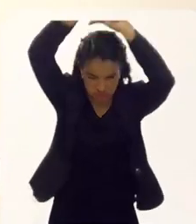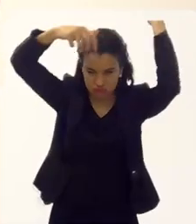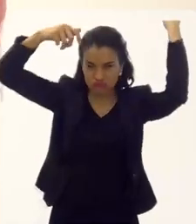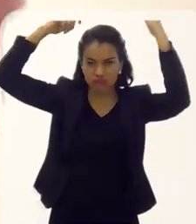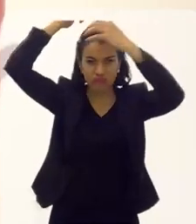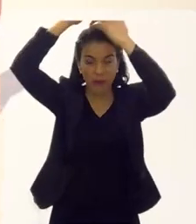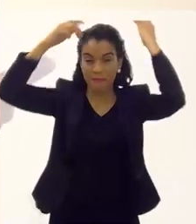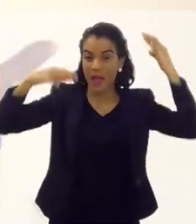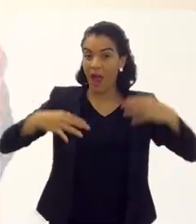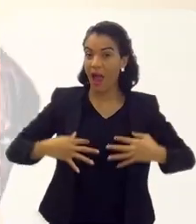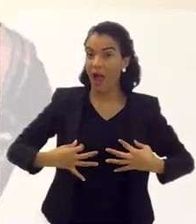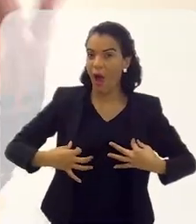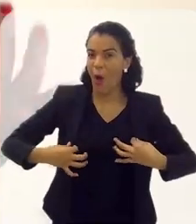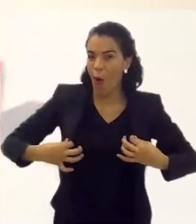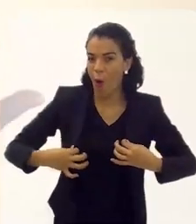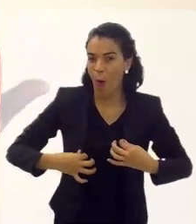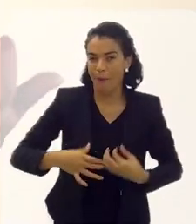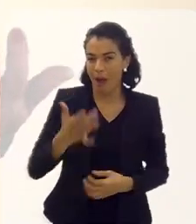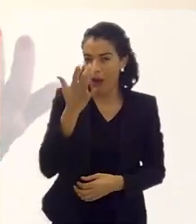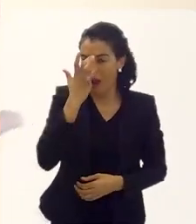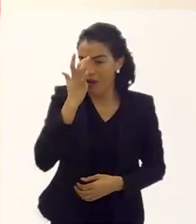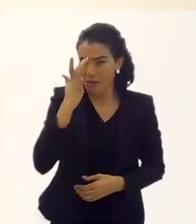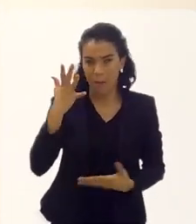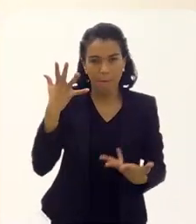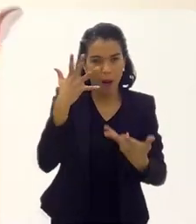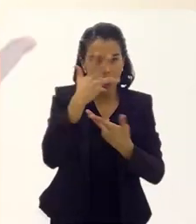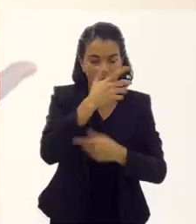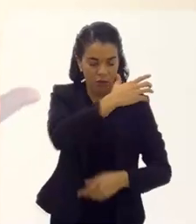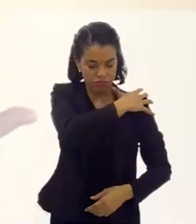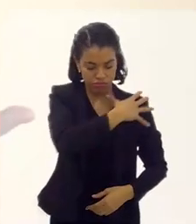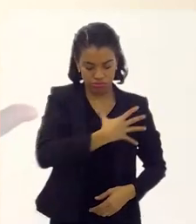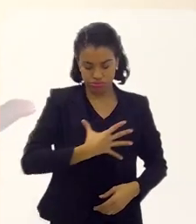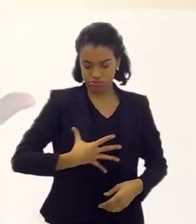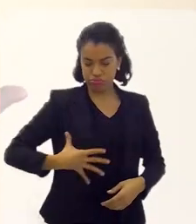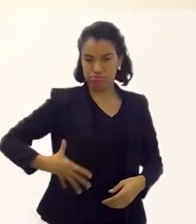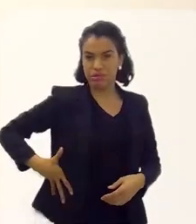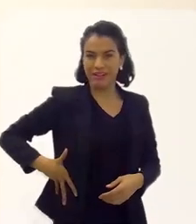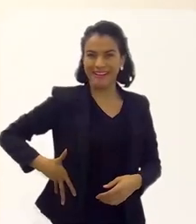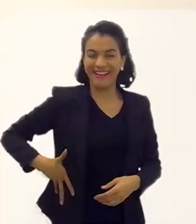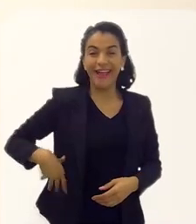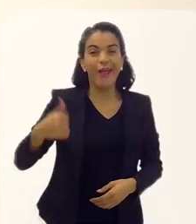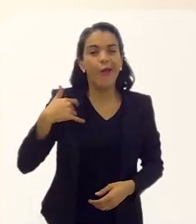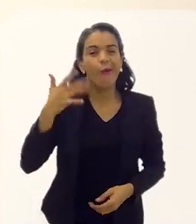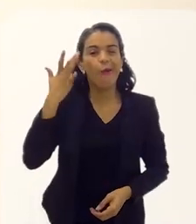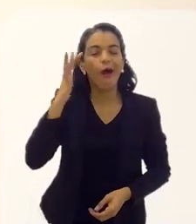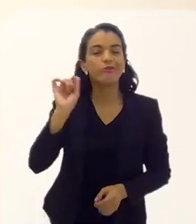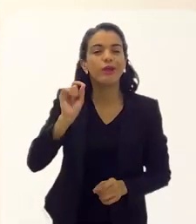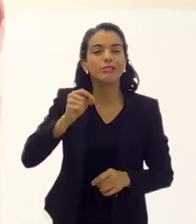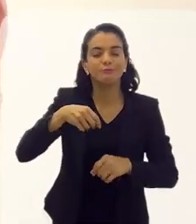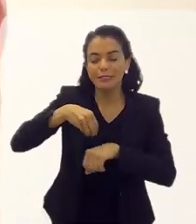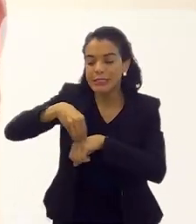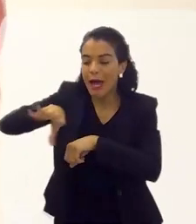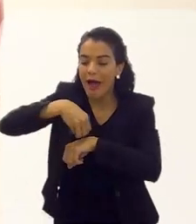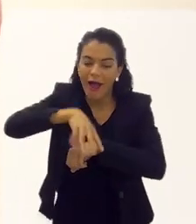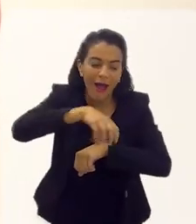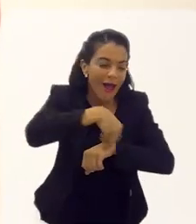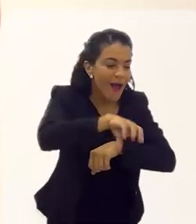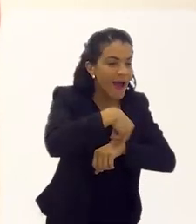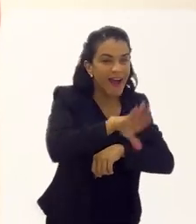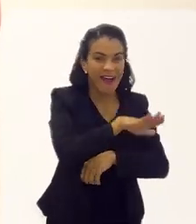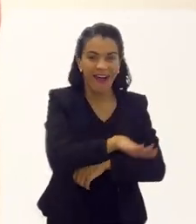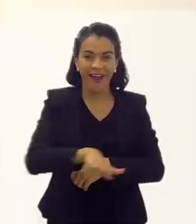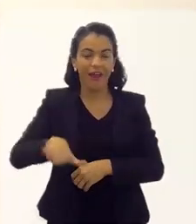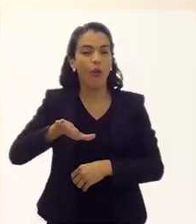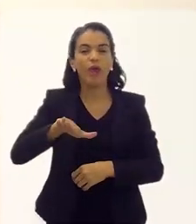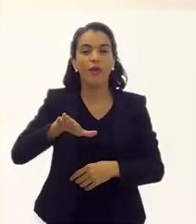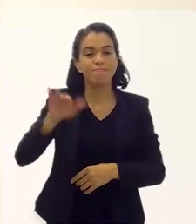as vestimentas do pessoal da Hare Krishna, é maravilhoso. Então, eu acho que o que nós temos que passar para as nossas